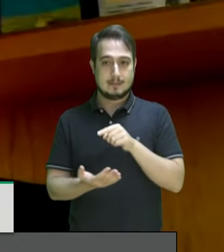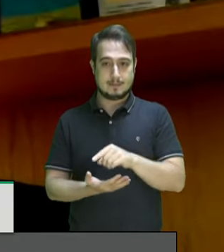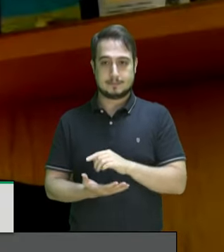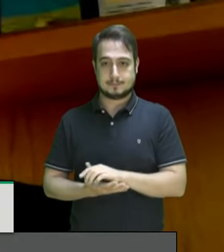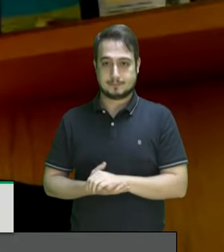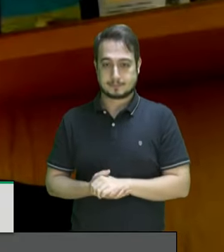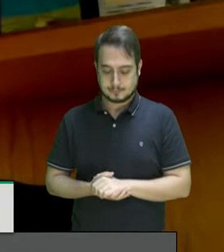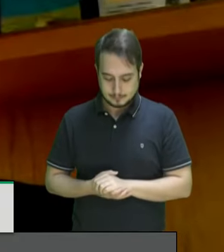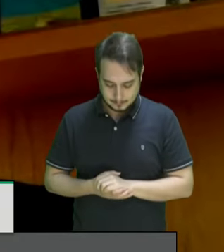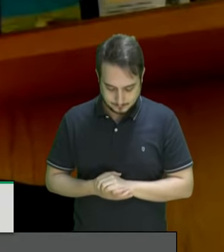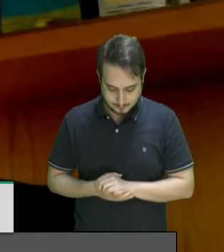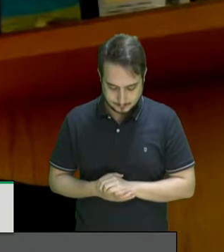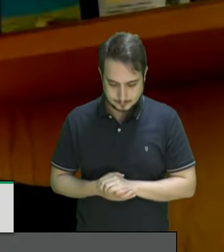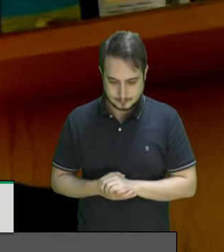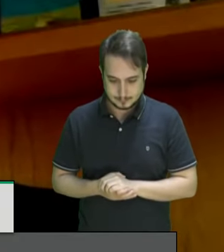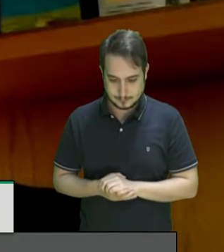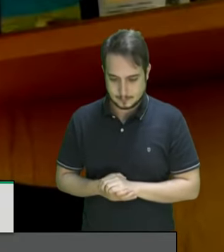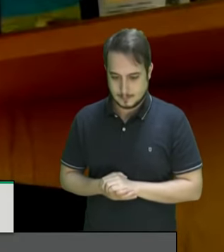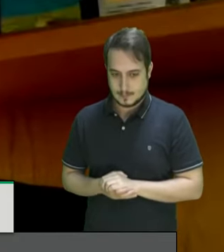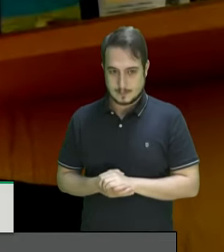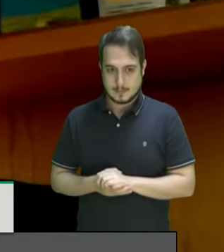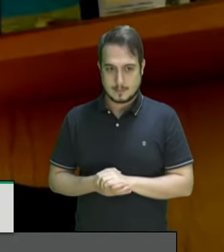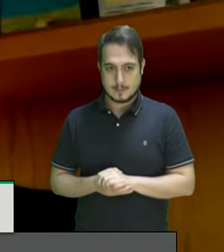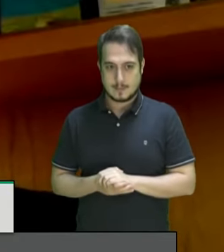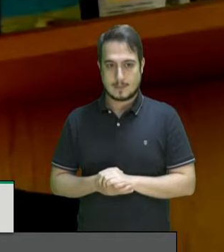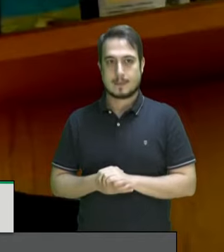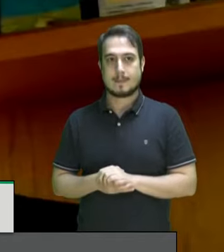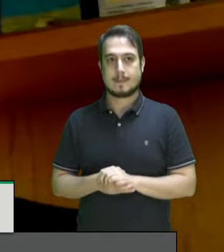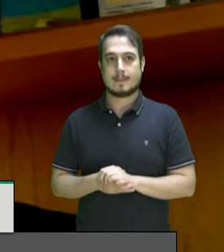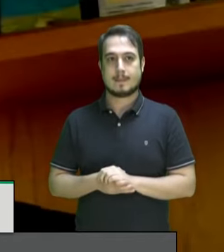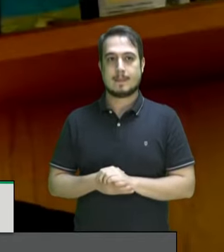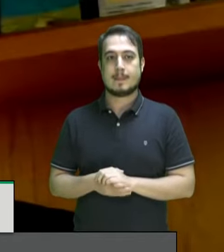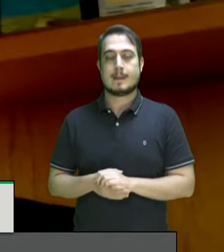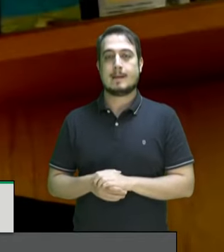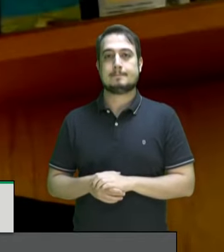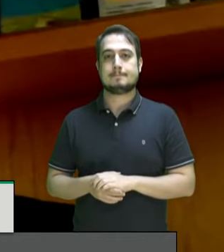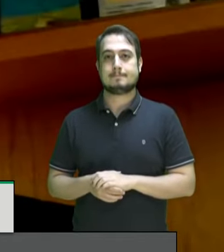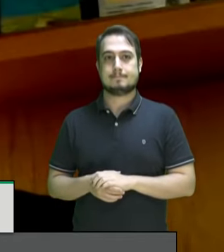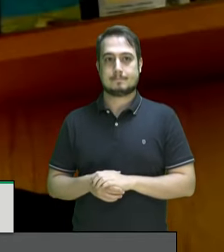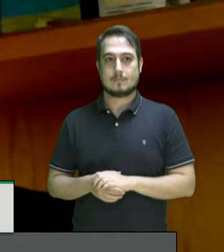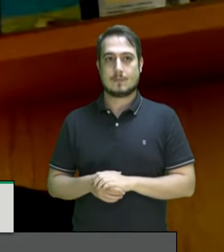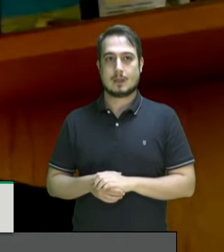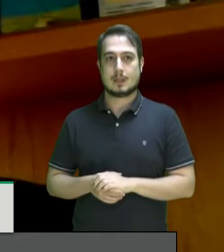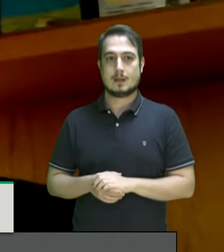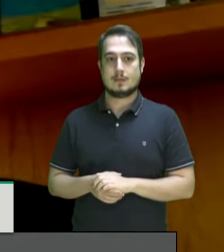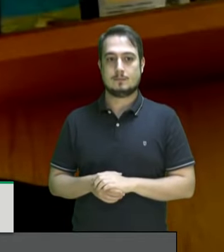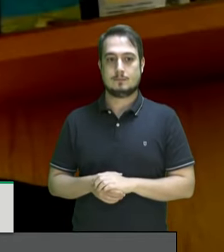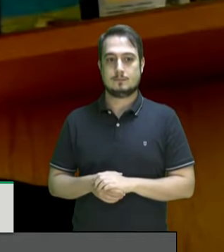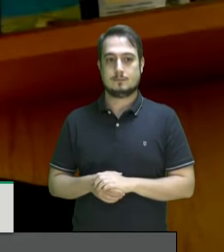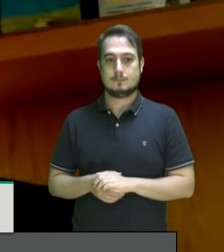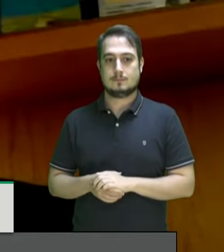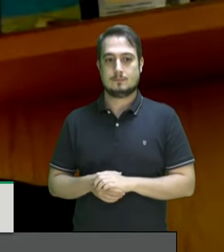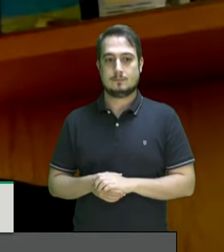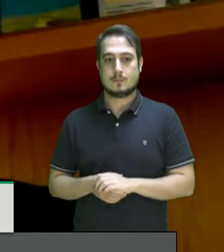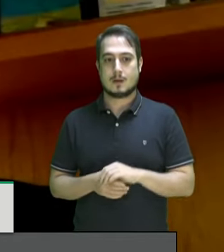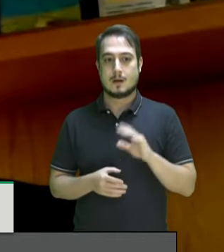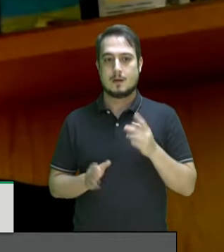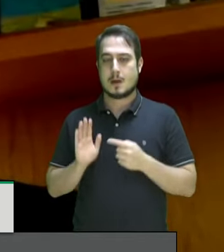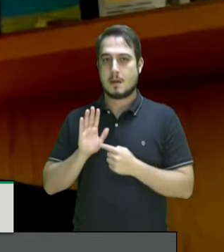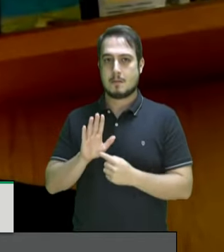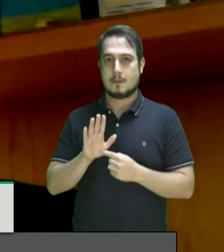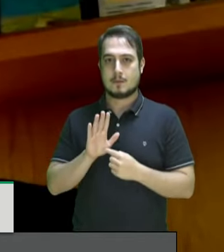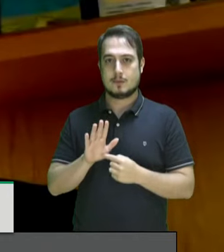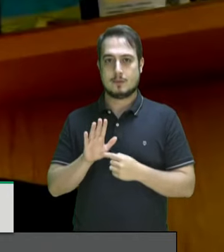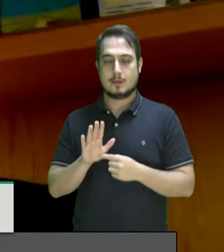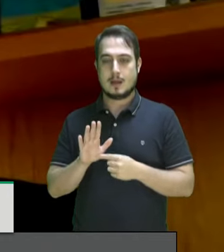Já virou lugar comum, né, sinais supremacistas, como foi feito no Congresso,